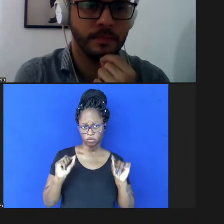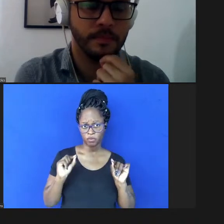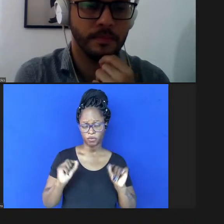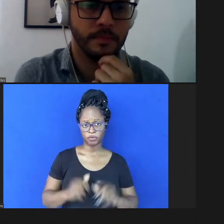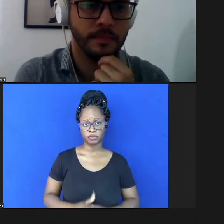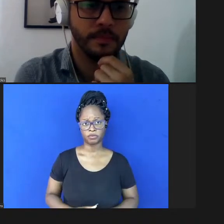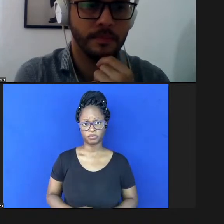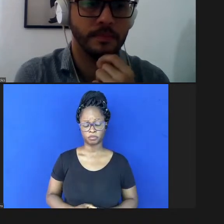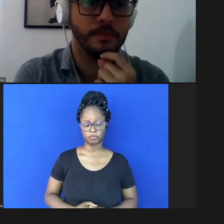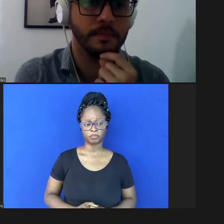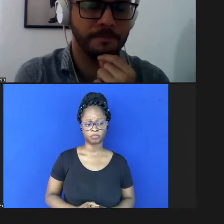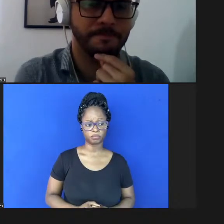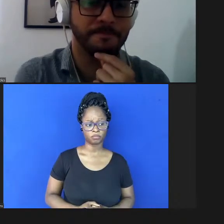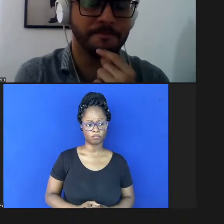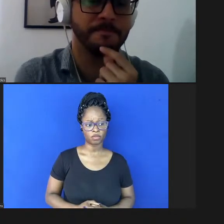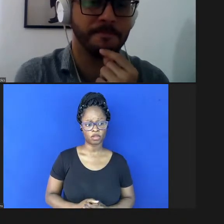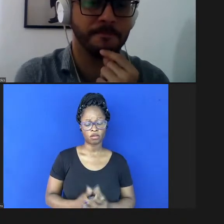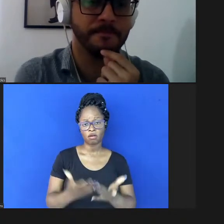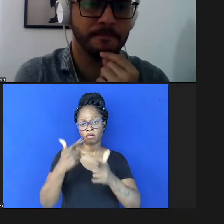qual era o problema